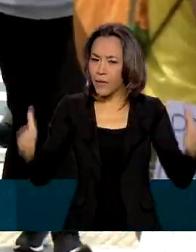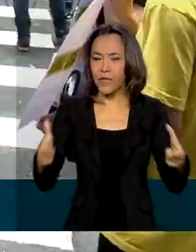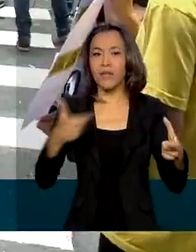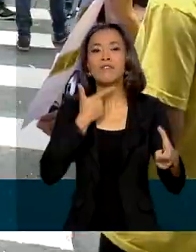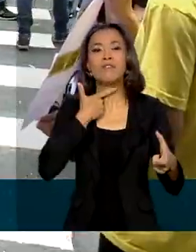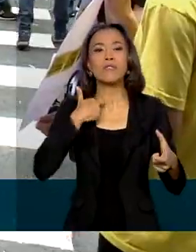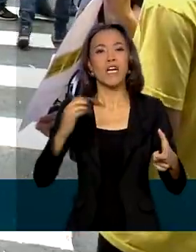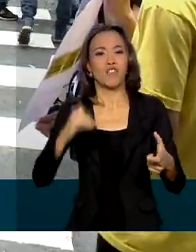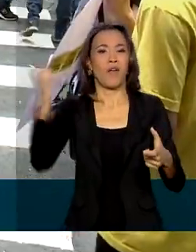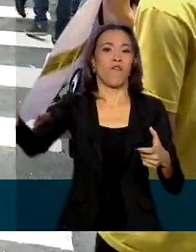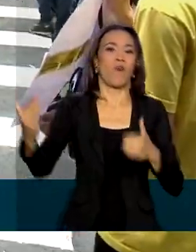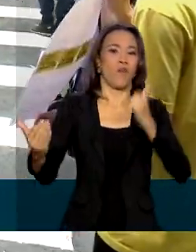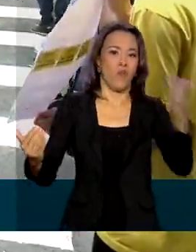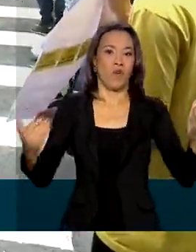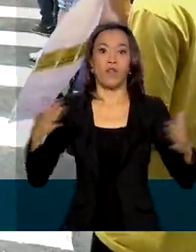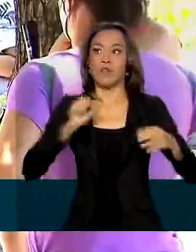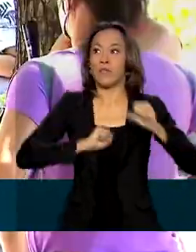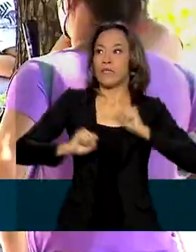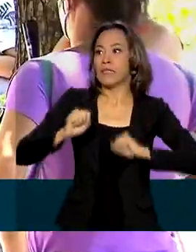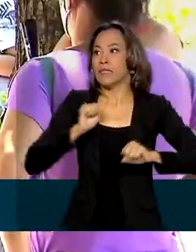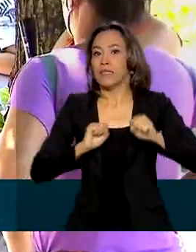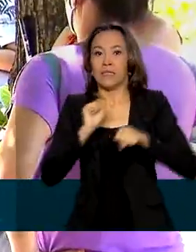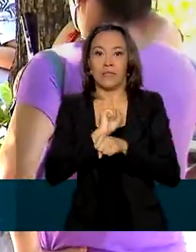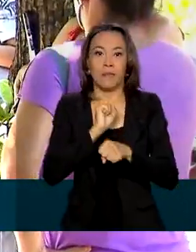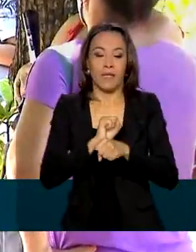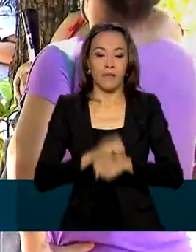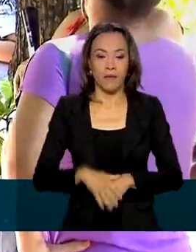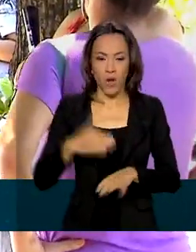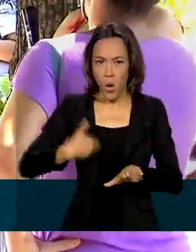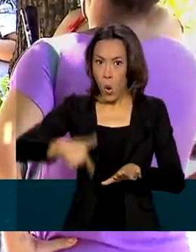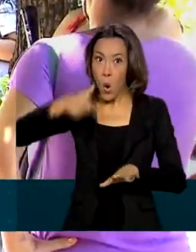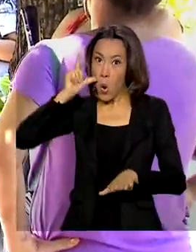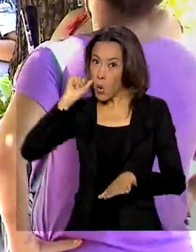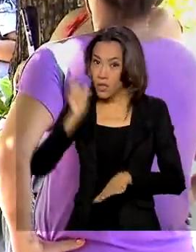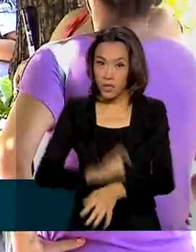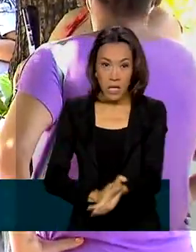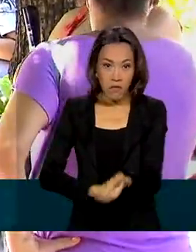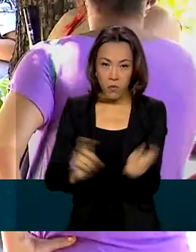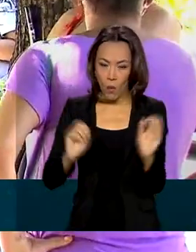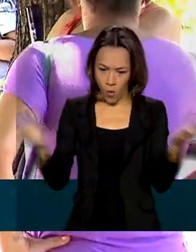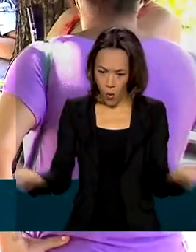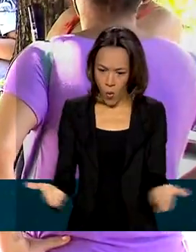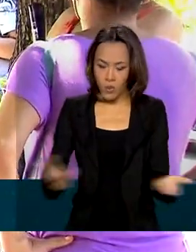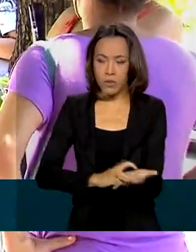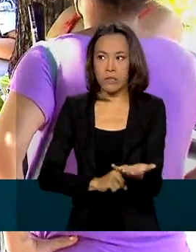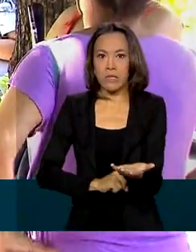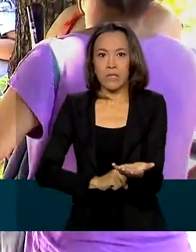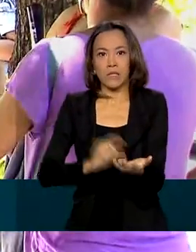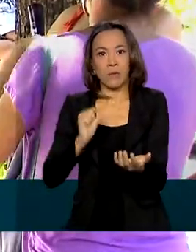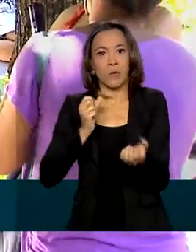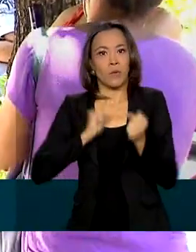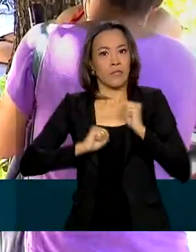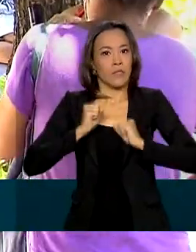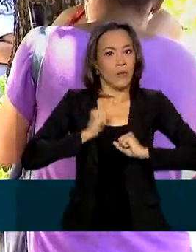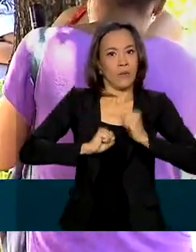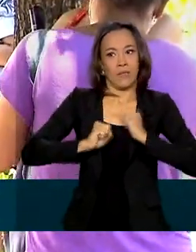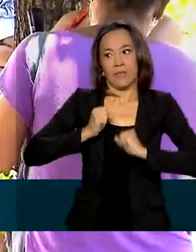de fora. A expectativa era grande. Até ontem eu não estava nervosa não, mas agora eu estou ficando um pouco ansiosa,